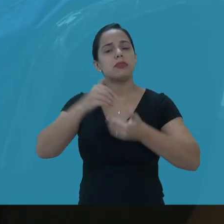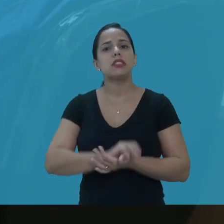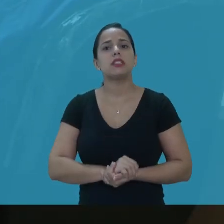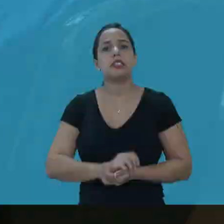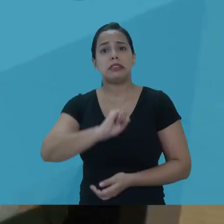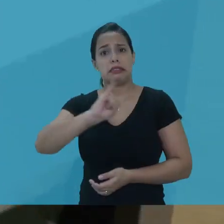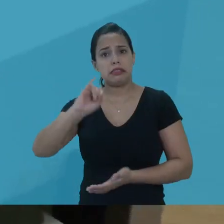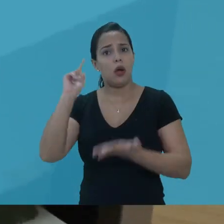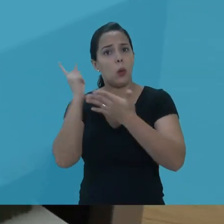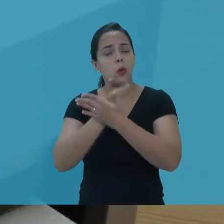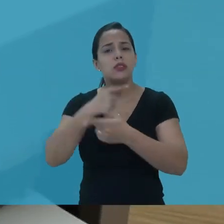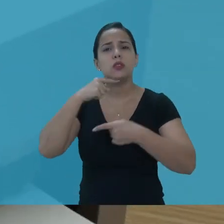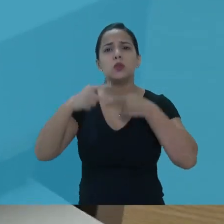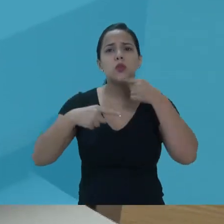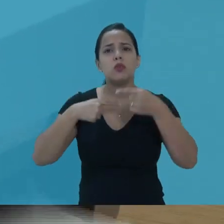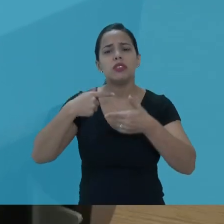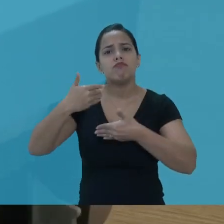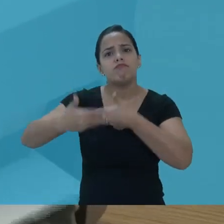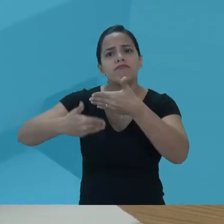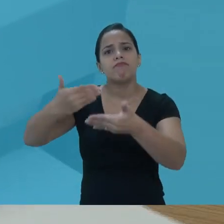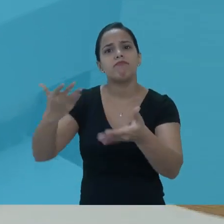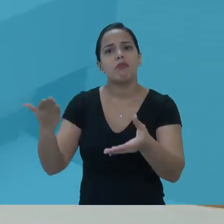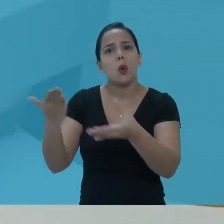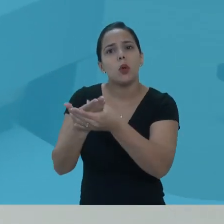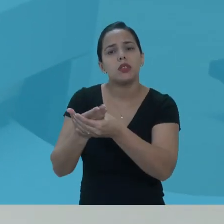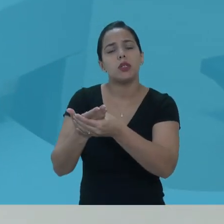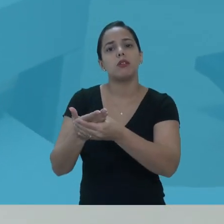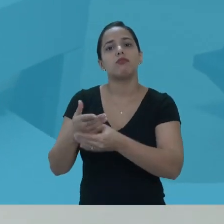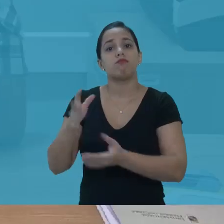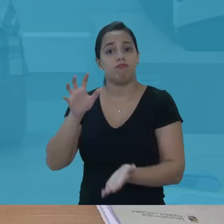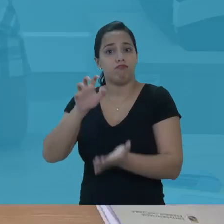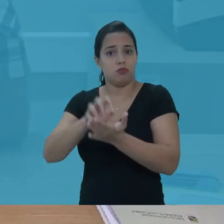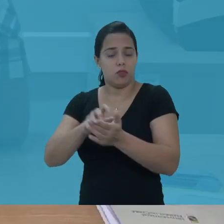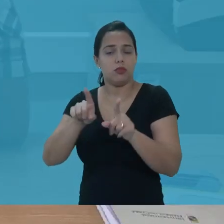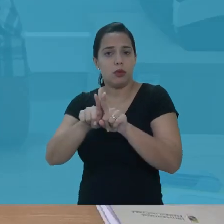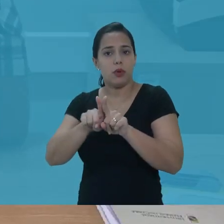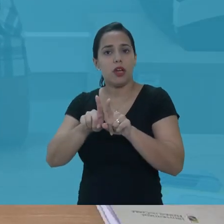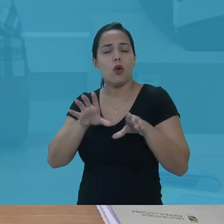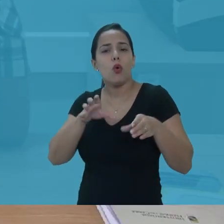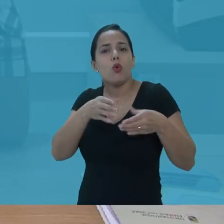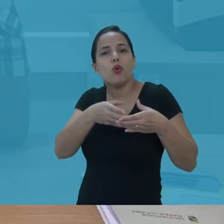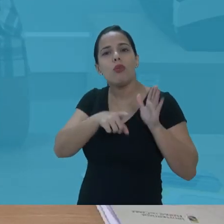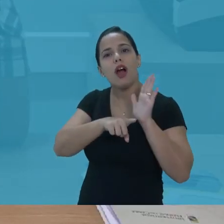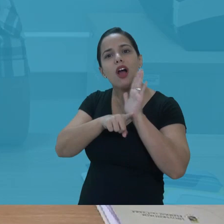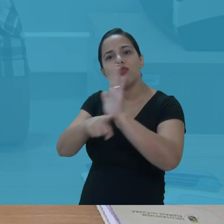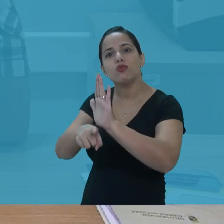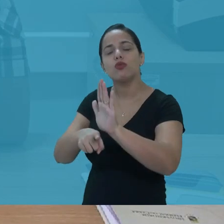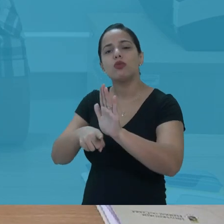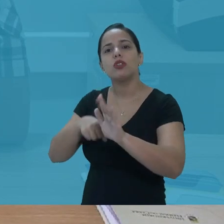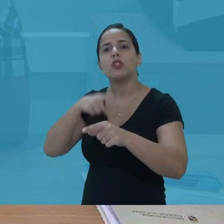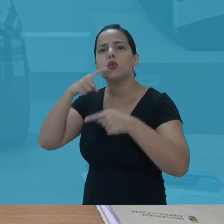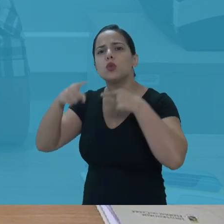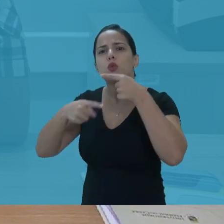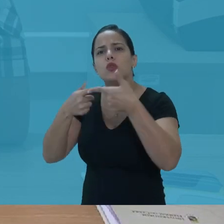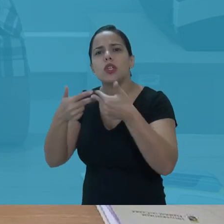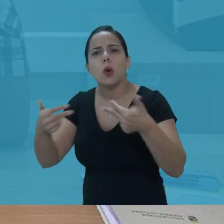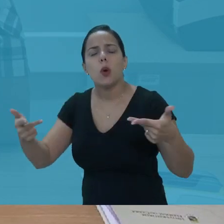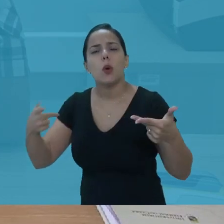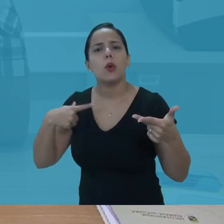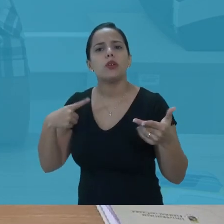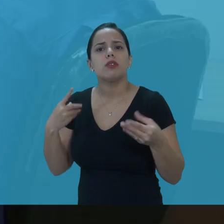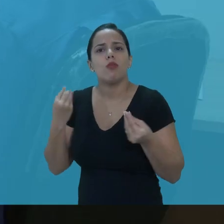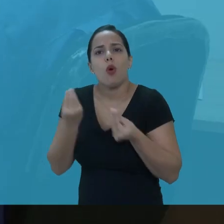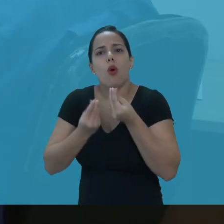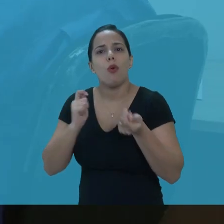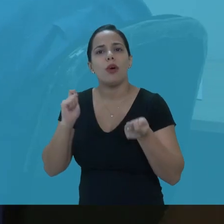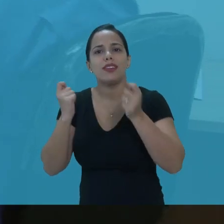O serviço é feito gratuitamente. E se surgirem dúvidas em qualquer passo do processo, os servidores podem ainda contar com a ajuda da